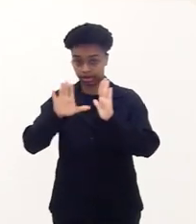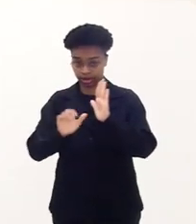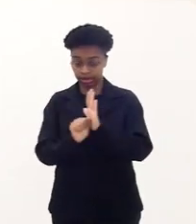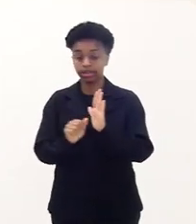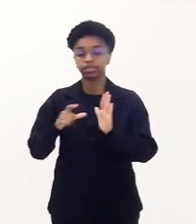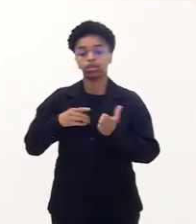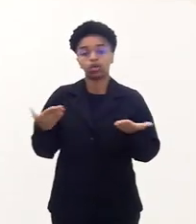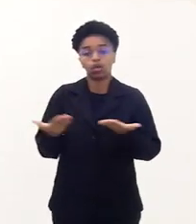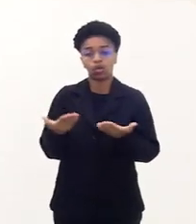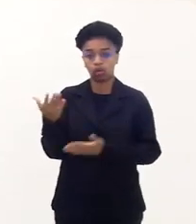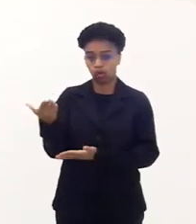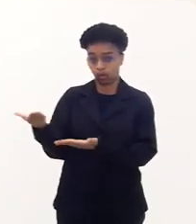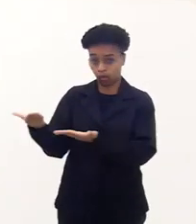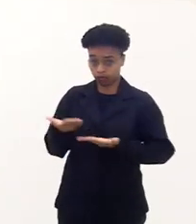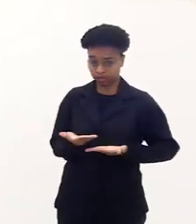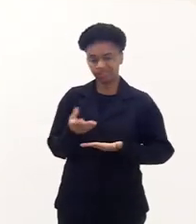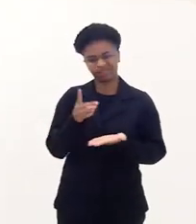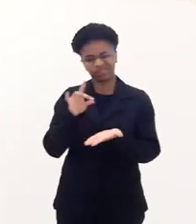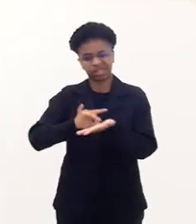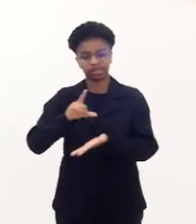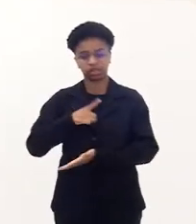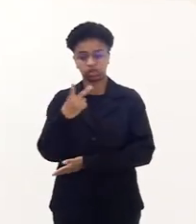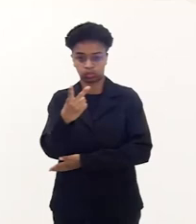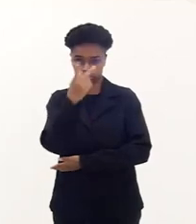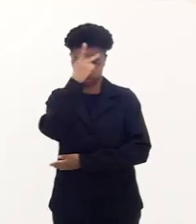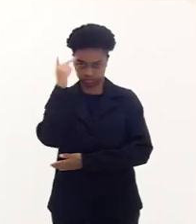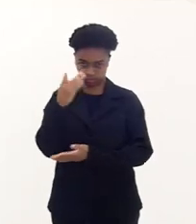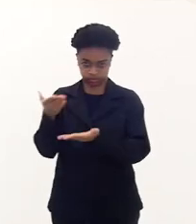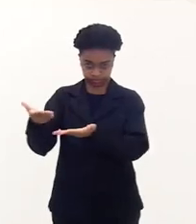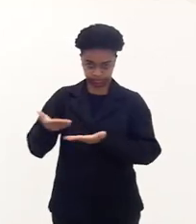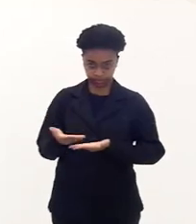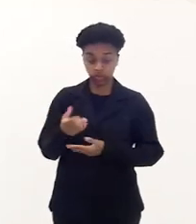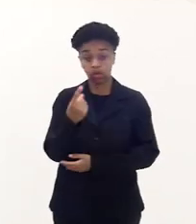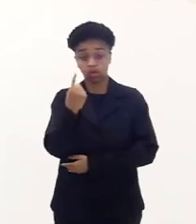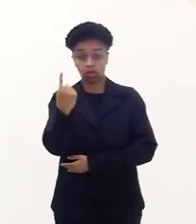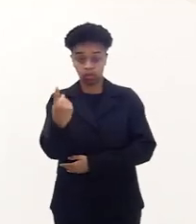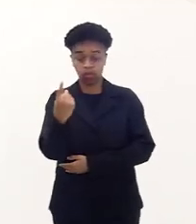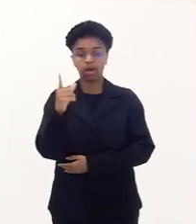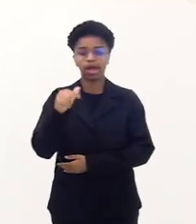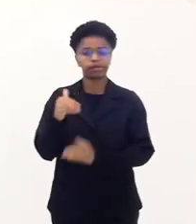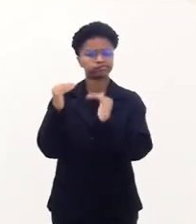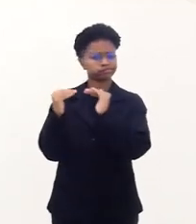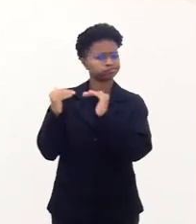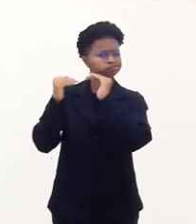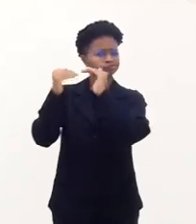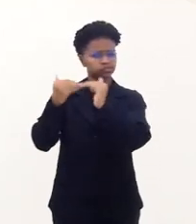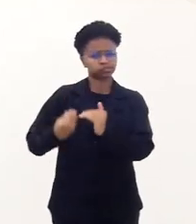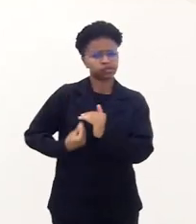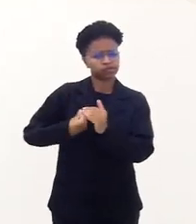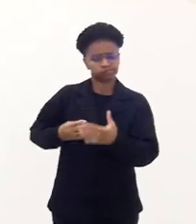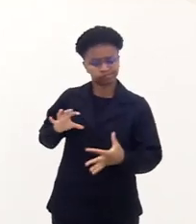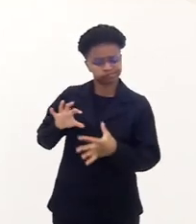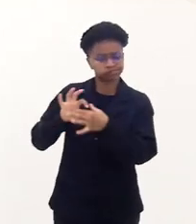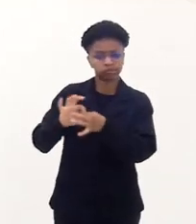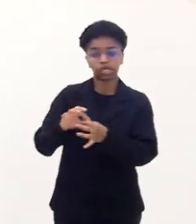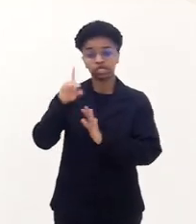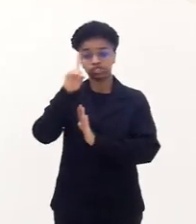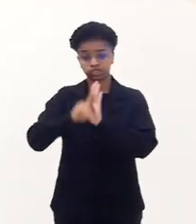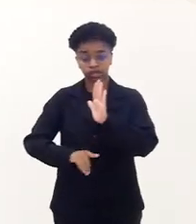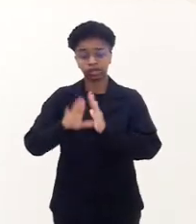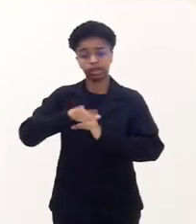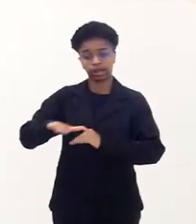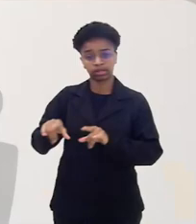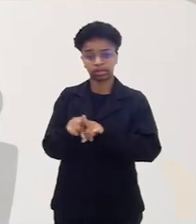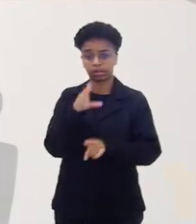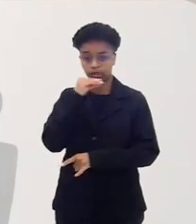aqui um convidado, na verdade dois convidados, uma pessoa que é um ícone à história viva dos direitos da criança e do